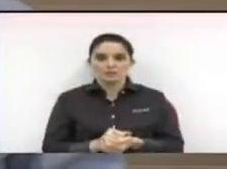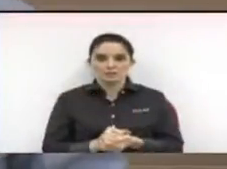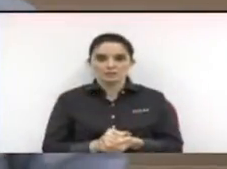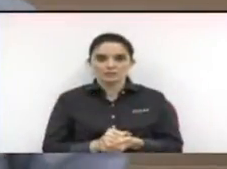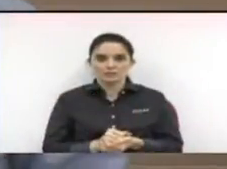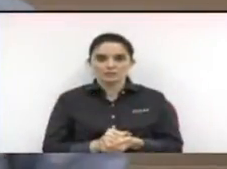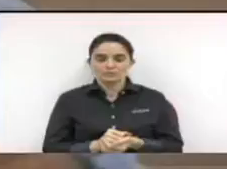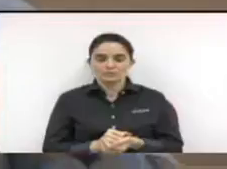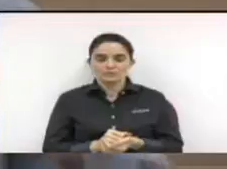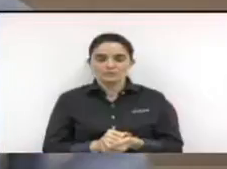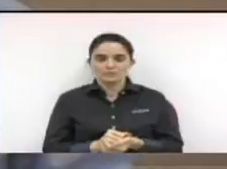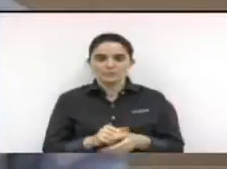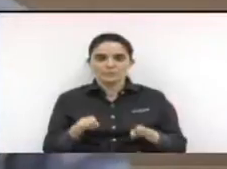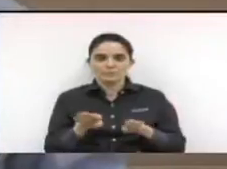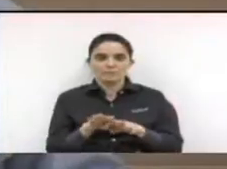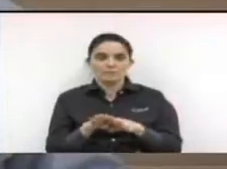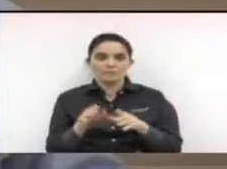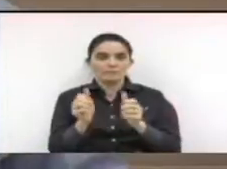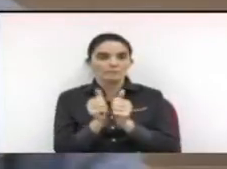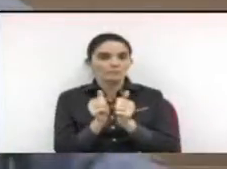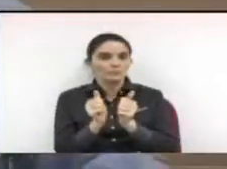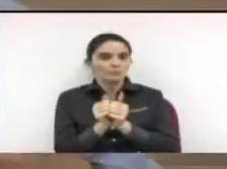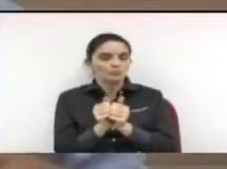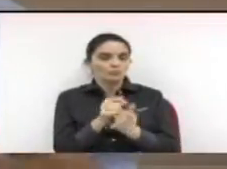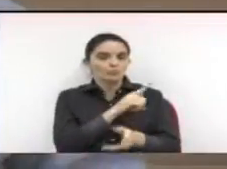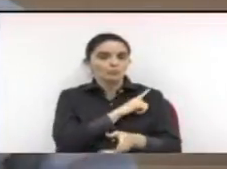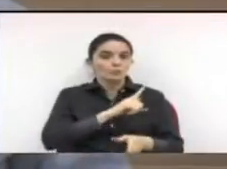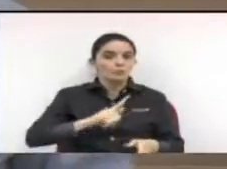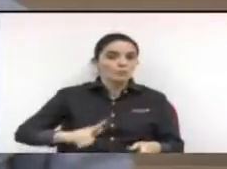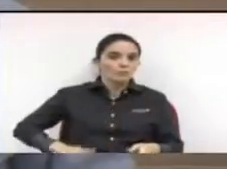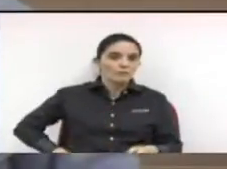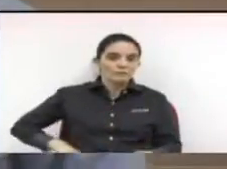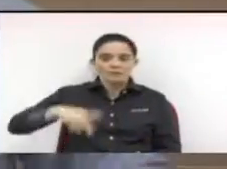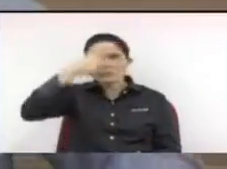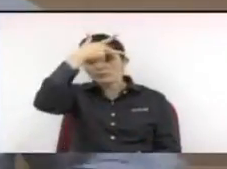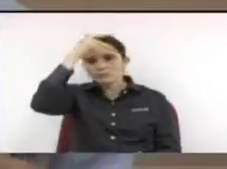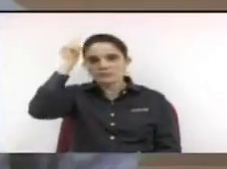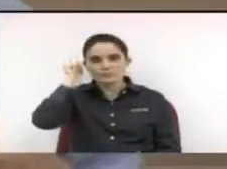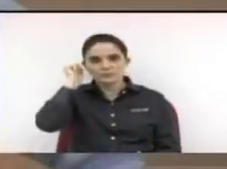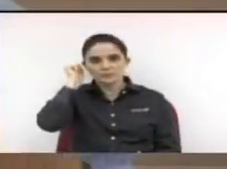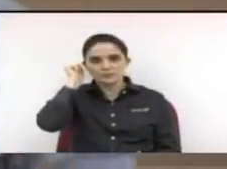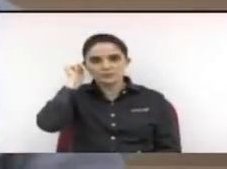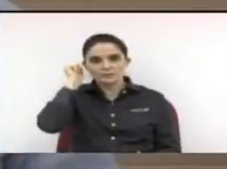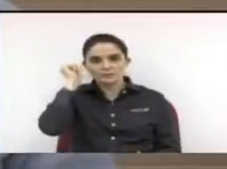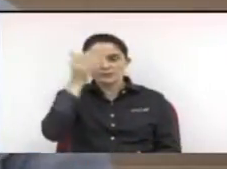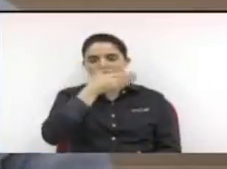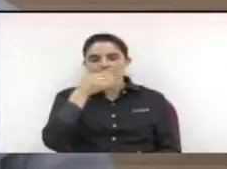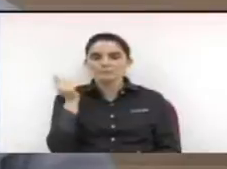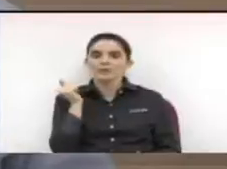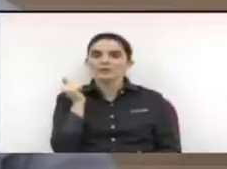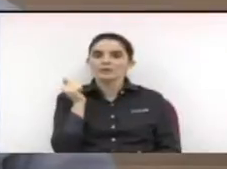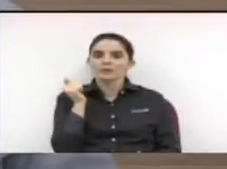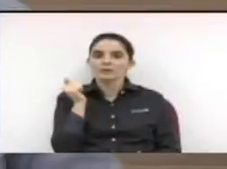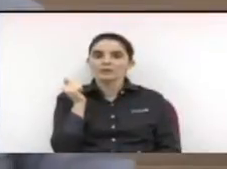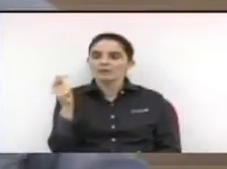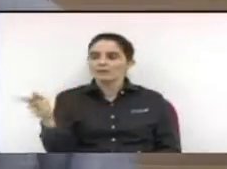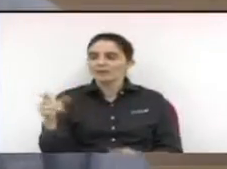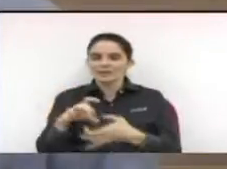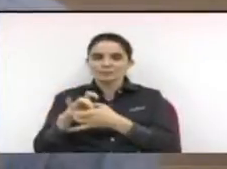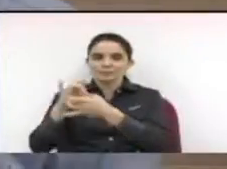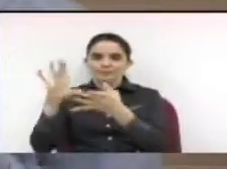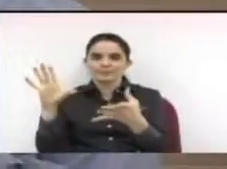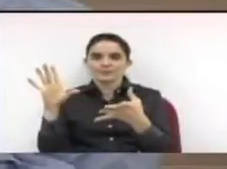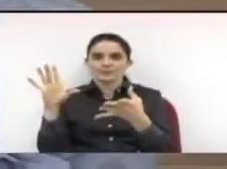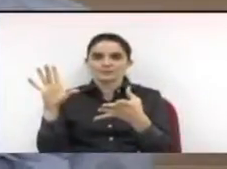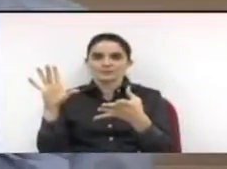junto ao governo local, do Poder Executivo. Isso dá mais transparência e eu acho que dá mais liberdade ao mandato do vereador.